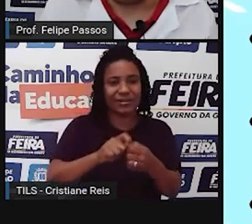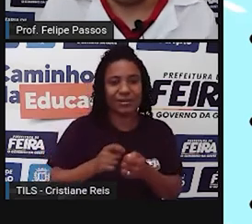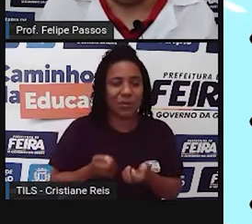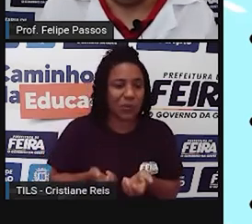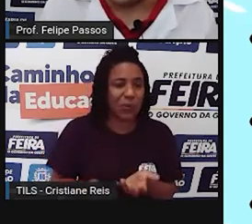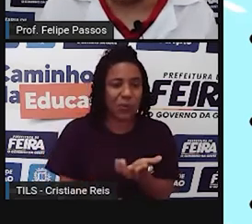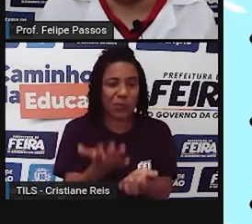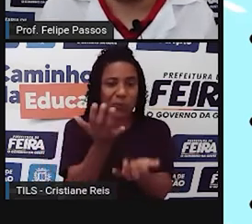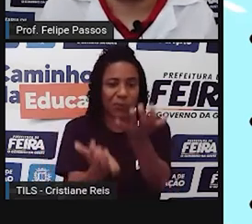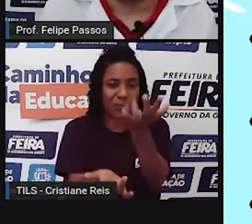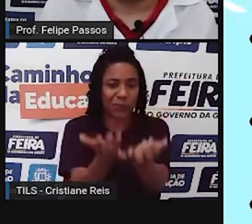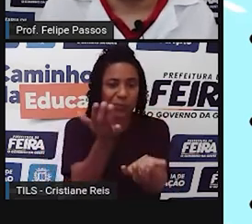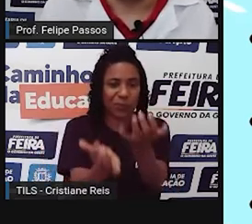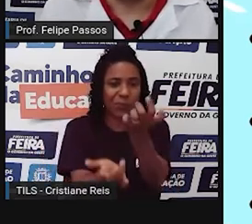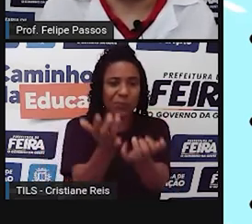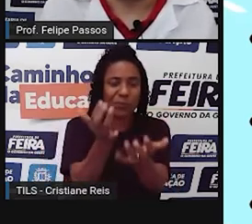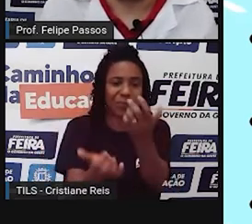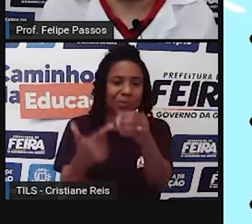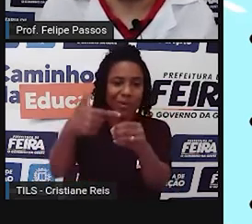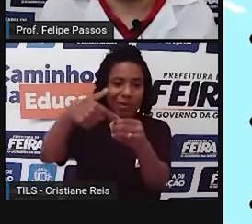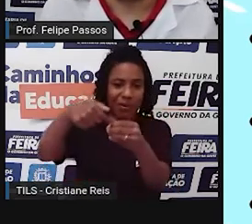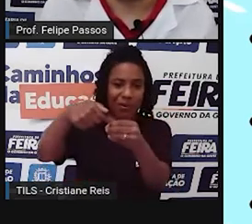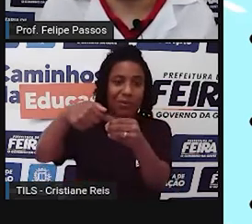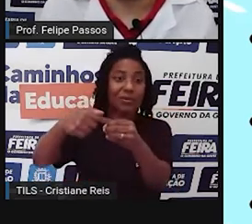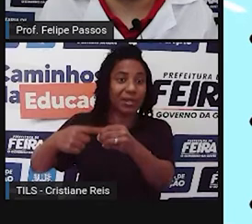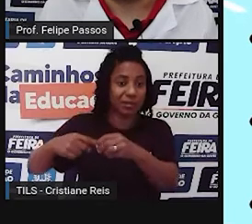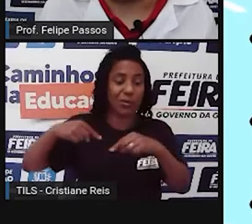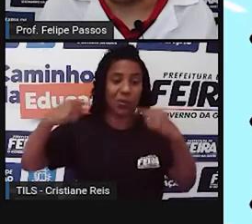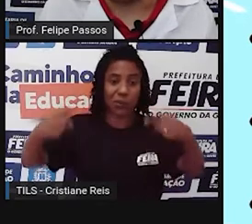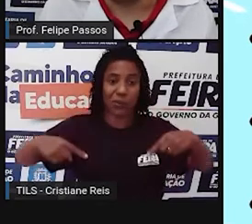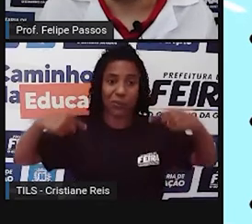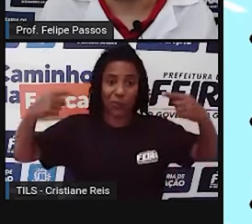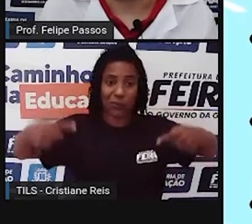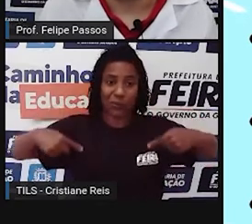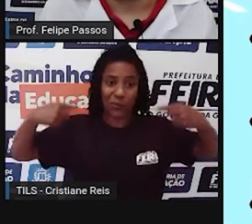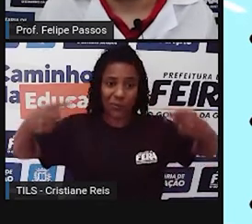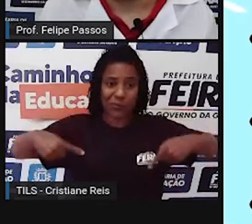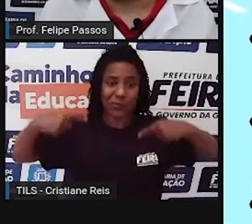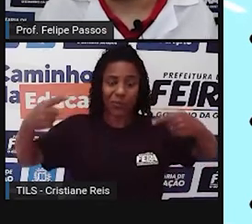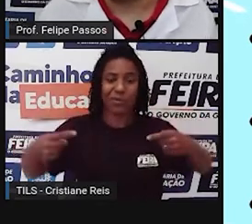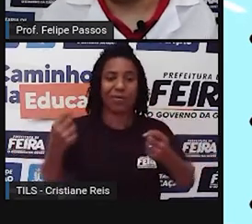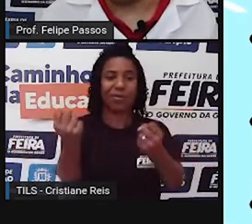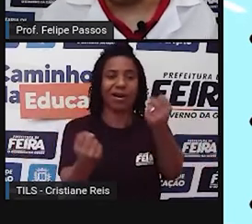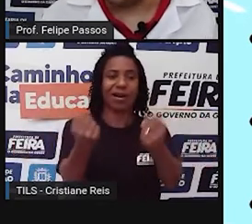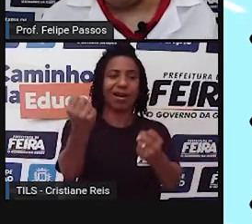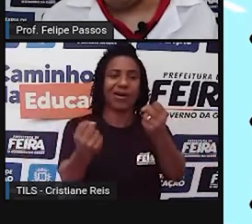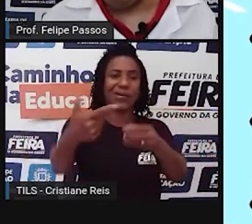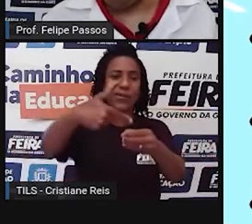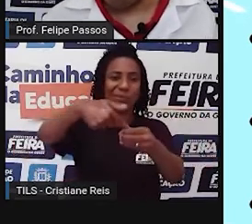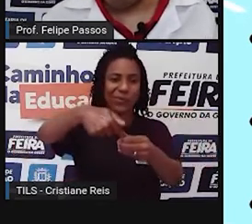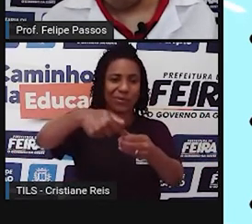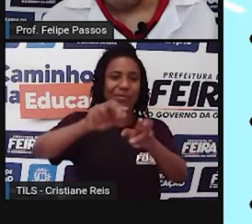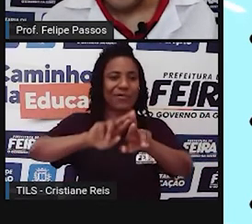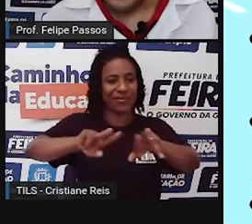máquinas se movimentarem nas indústrias, o carro, e assim por diante.